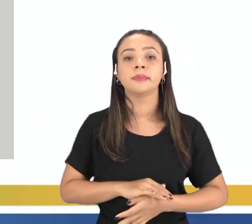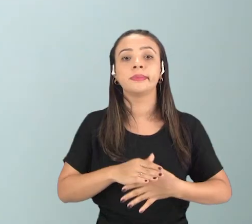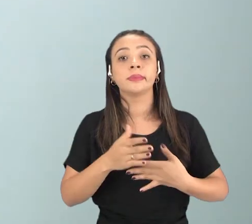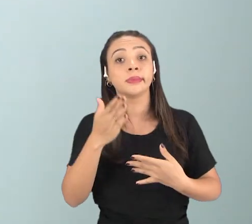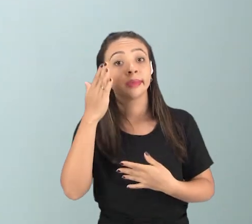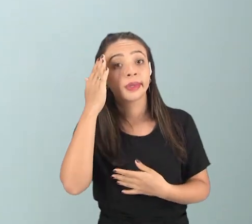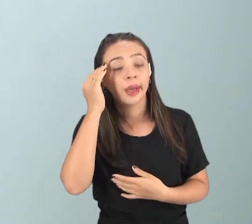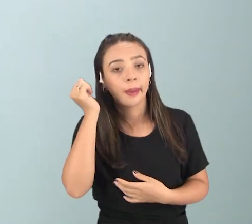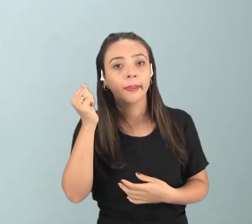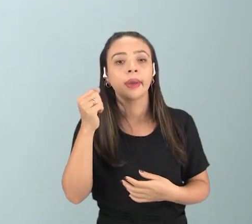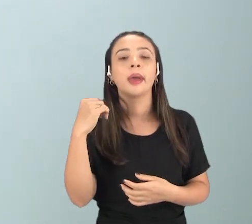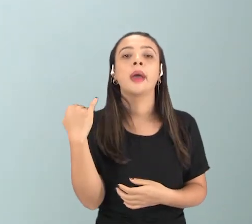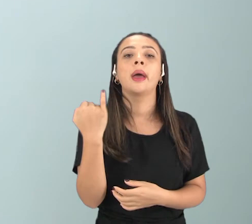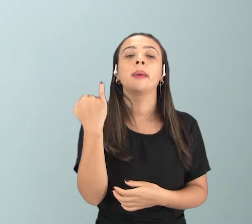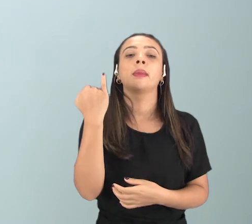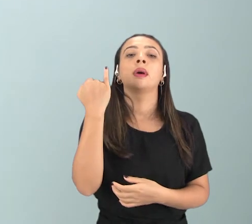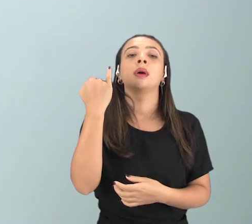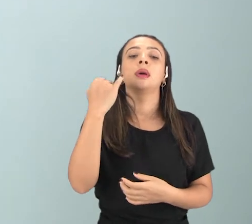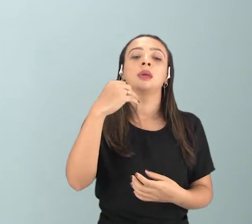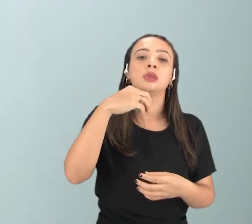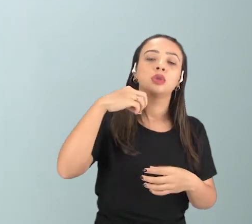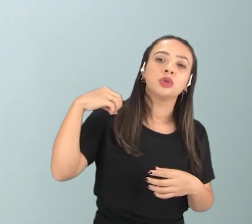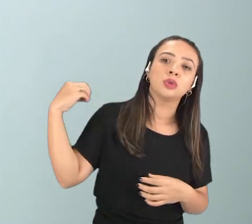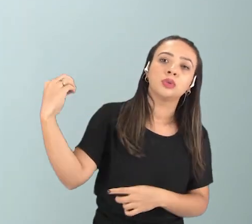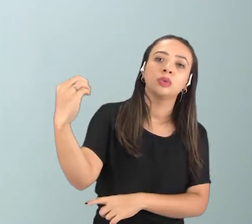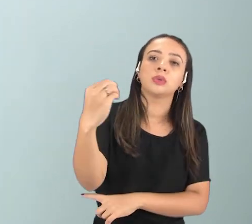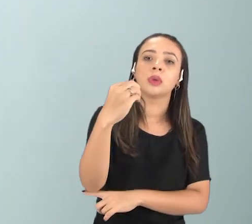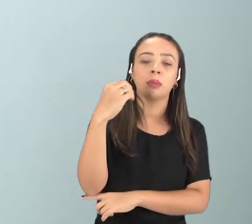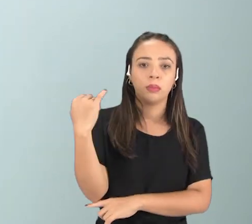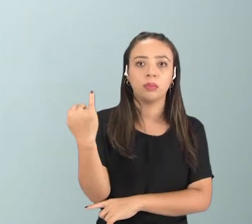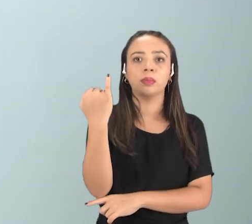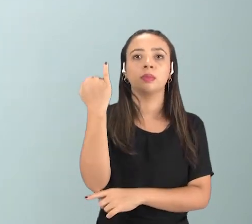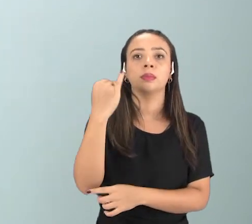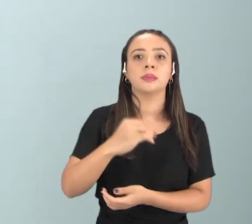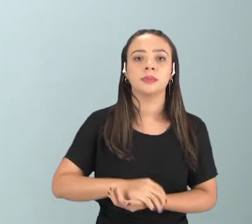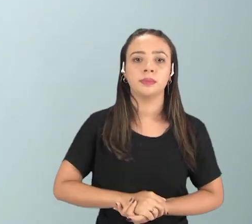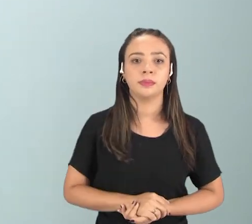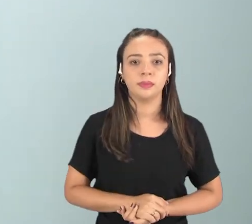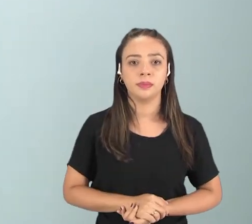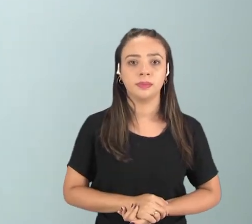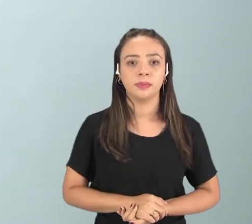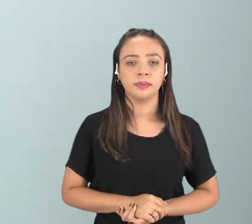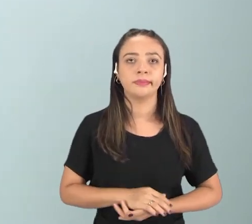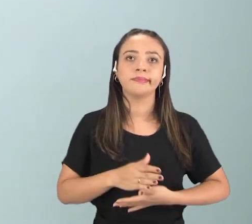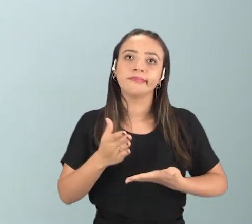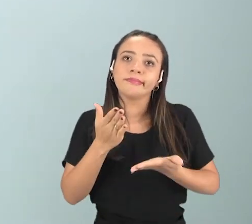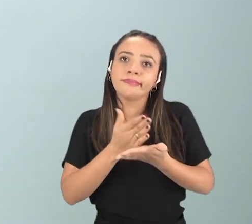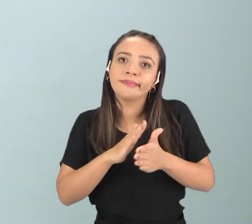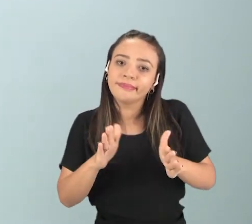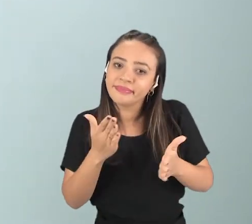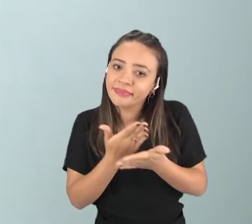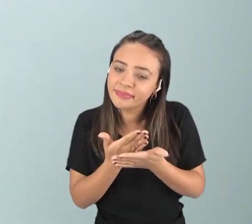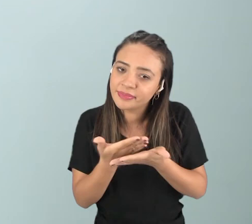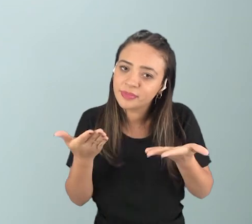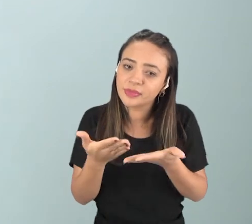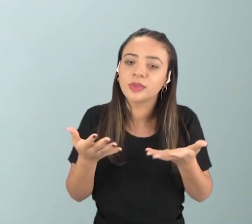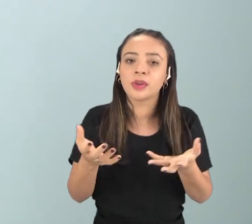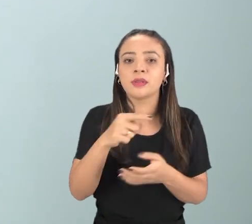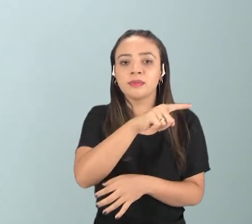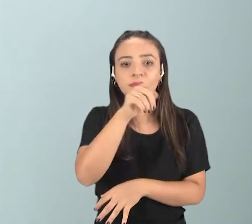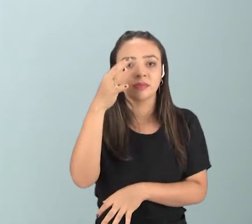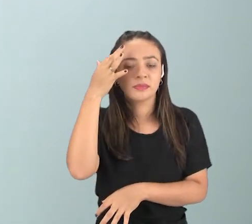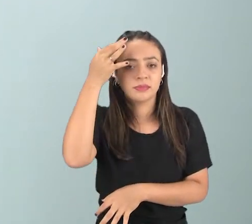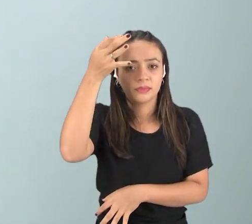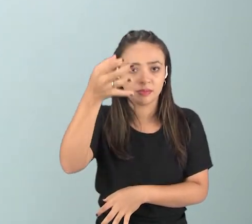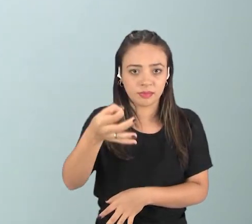noção desse ciclo é muito importante para que a gente possa resolver as questões, tá? A gente fica com aula de hoje, tá, gente? Espero que vocês tenham entendido aí os